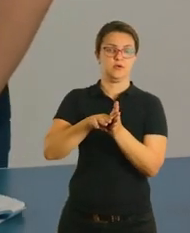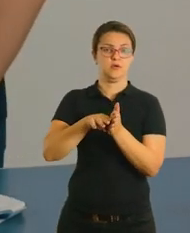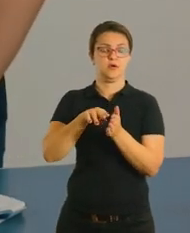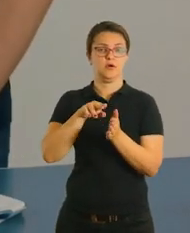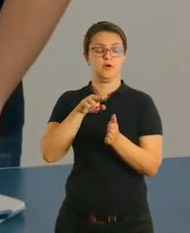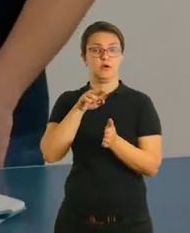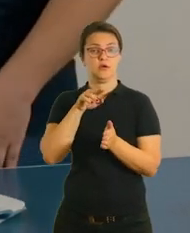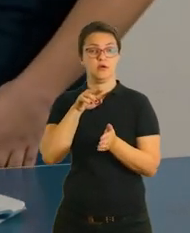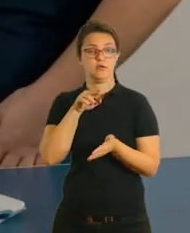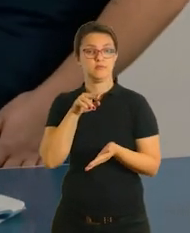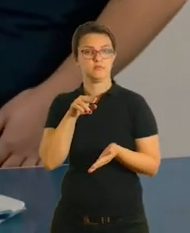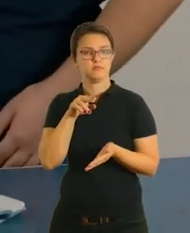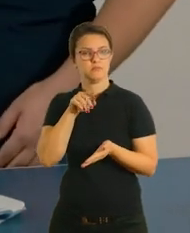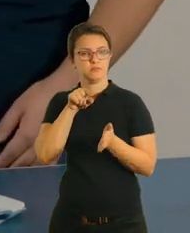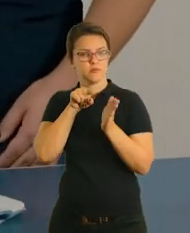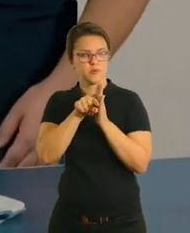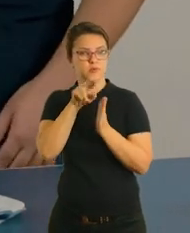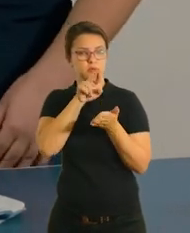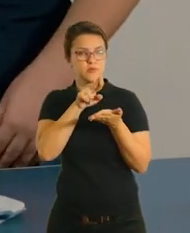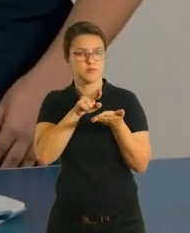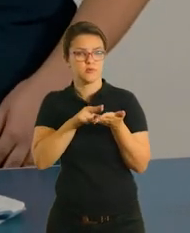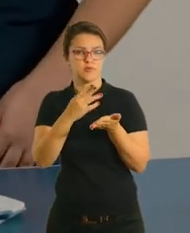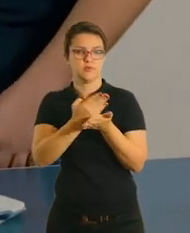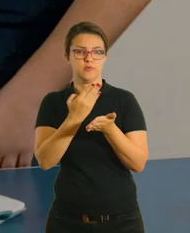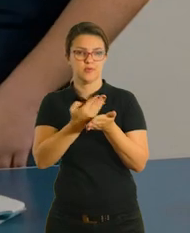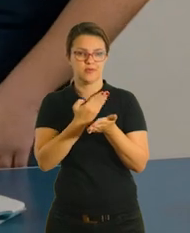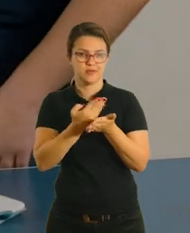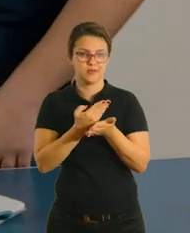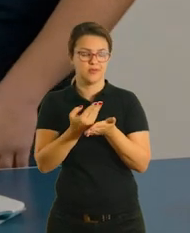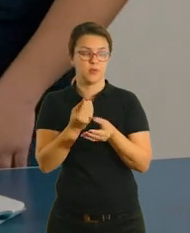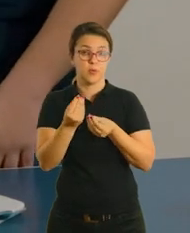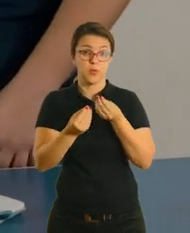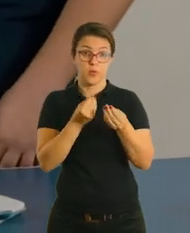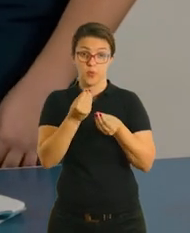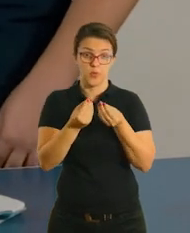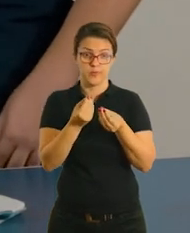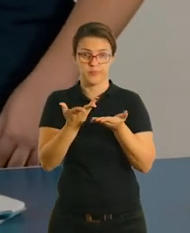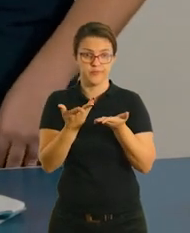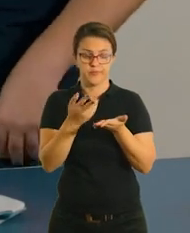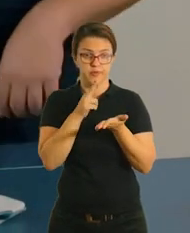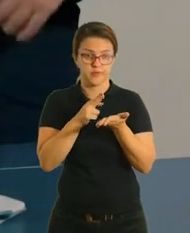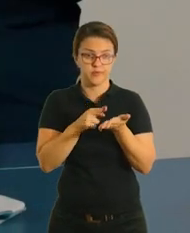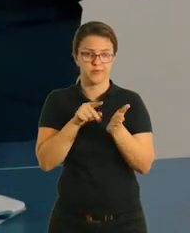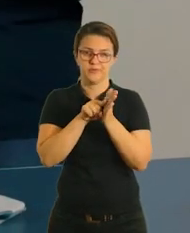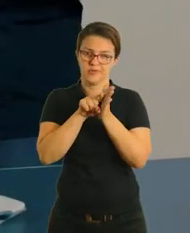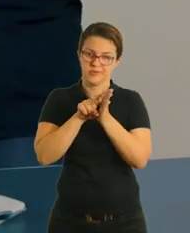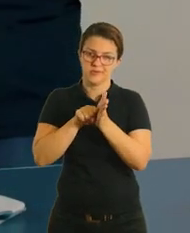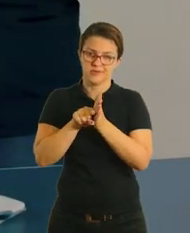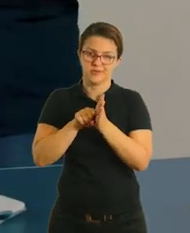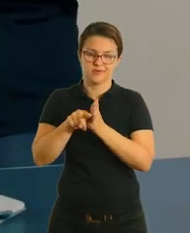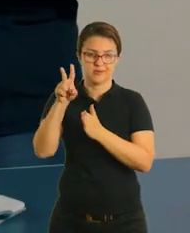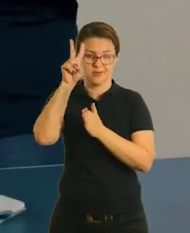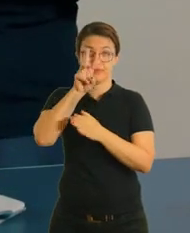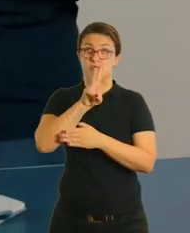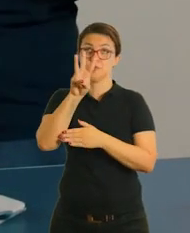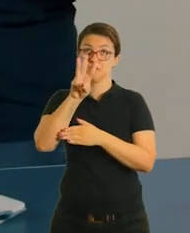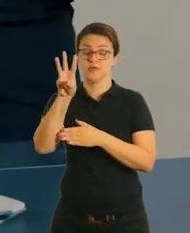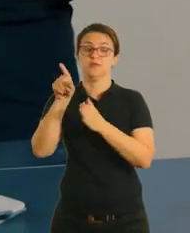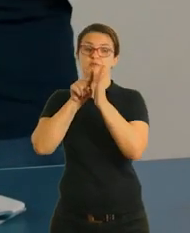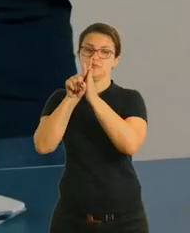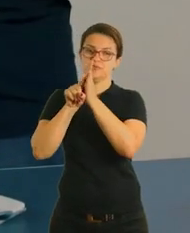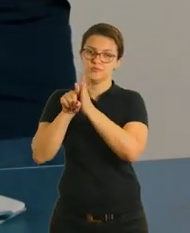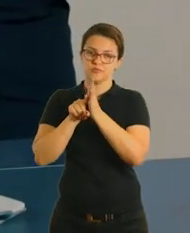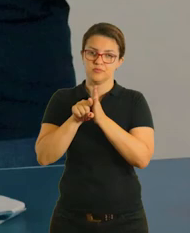caderno, tá? Para fazer essa atividade, você vai fazer por meio de pesquisa. Então, lembra que eu falei dos sites seguros?